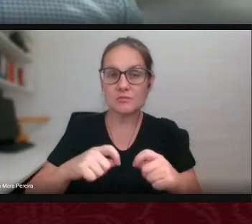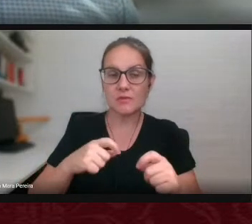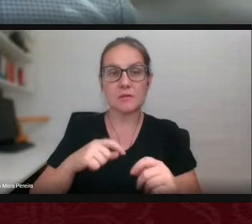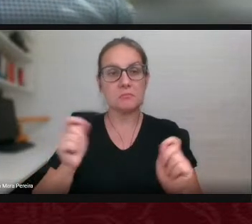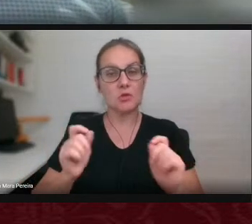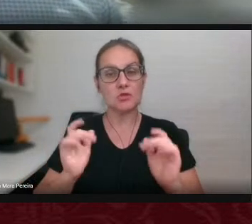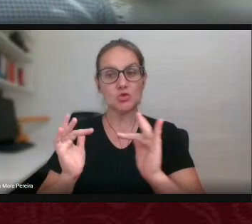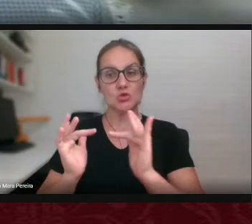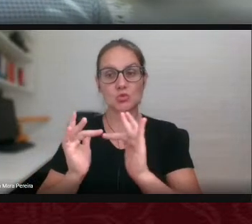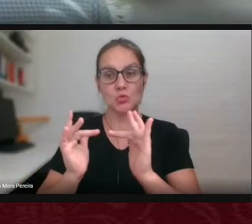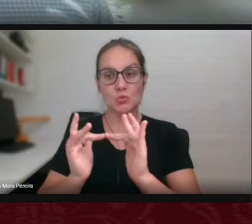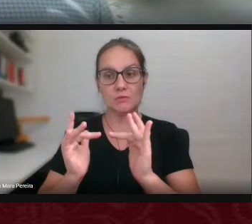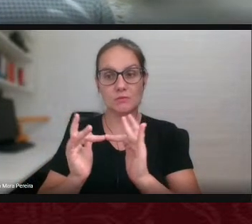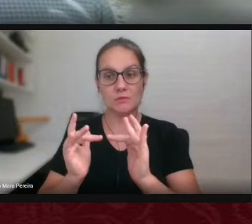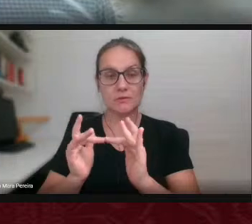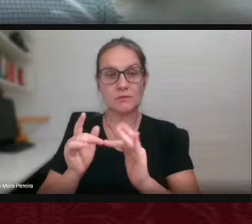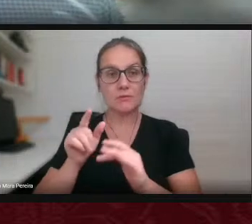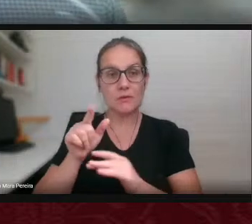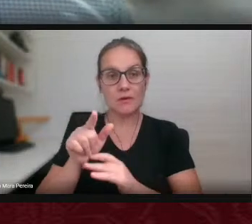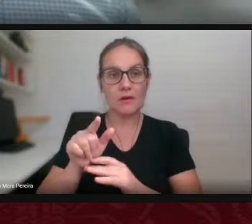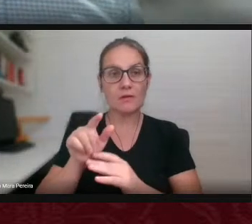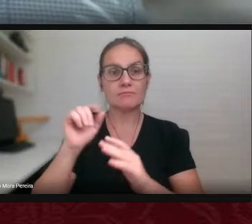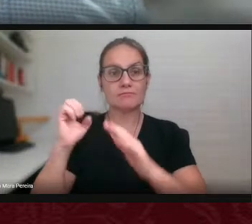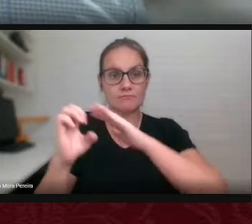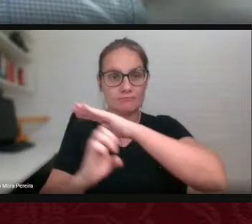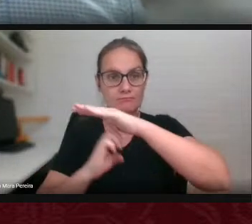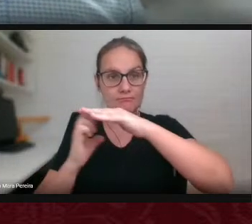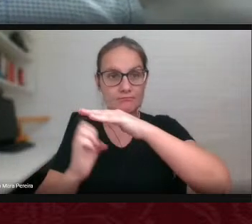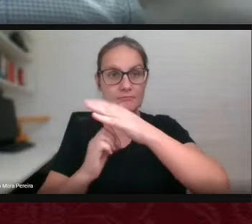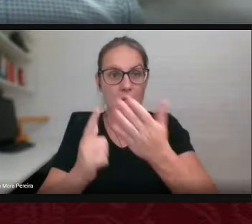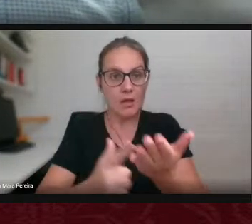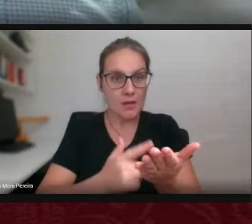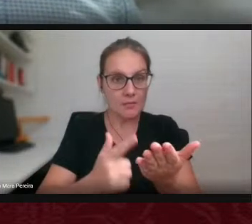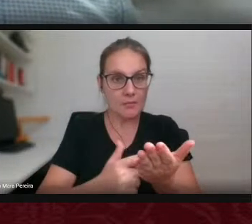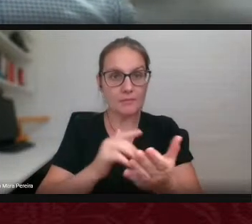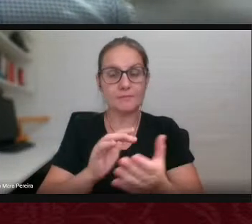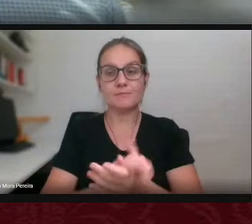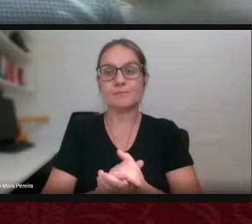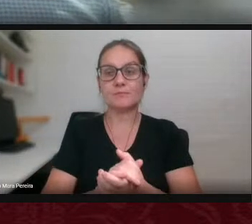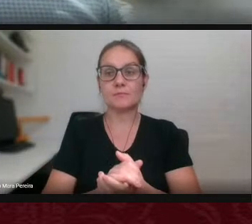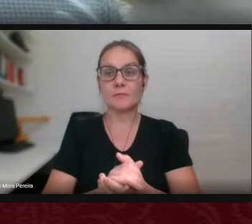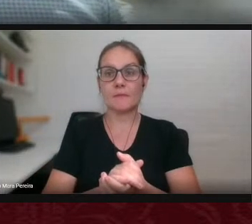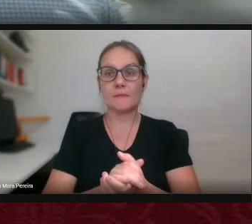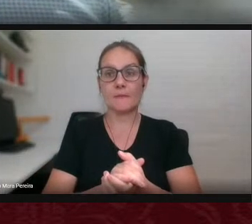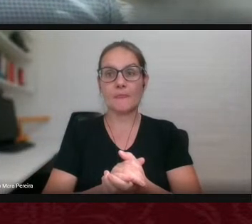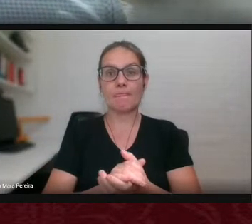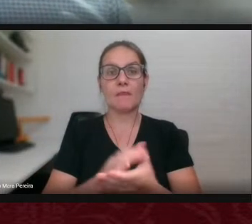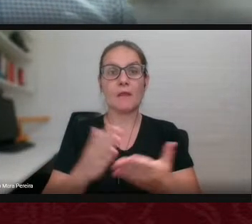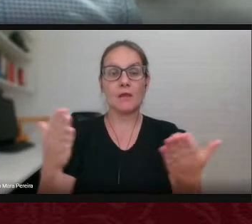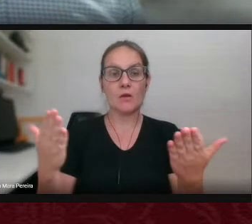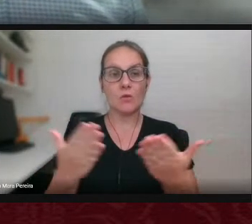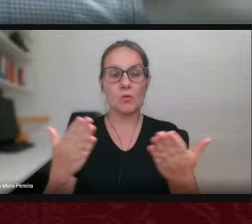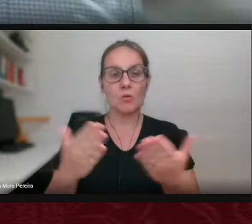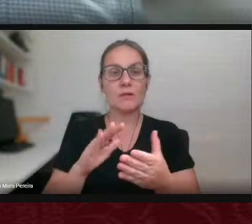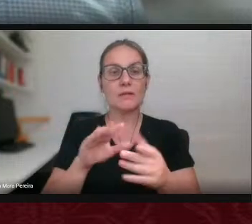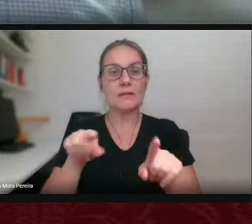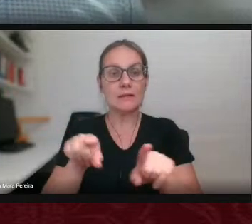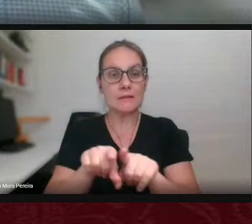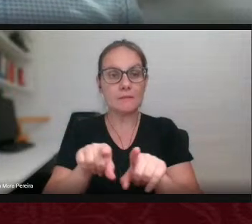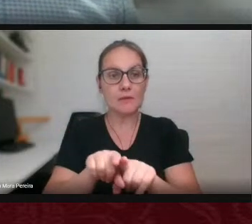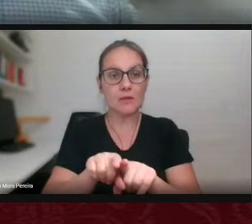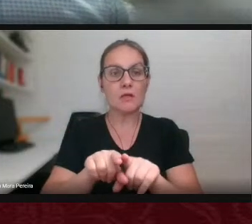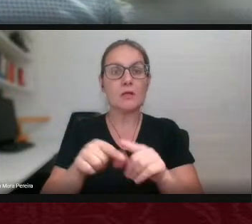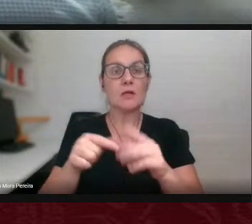Agora, dando continuidade às apresentações ainda de obras do edital 1-2018, de obras comemorativas,